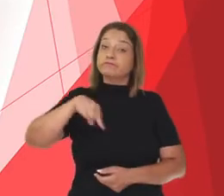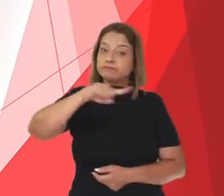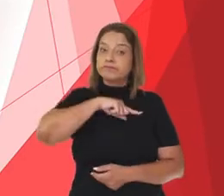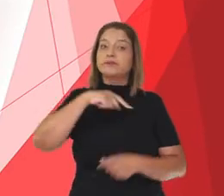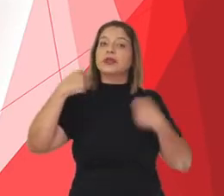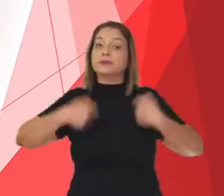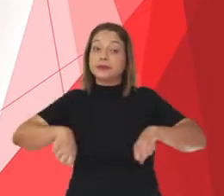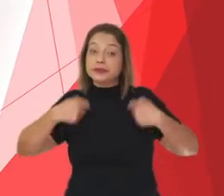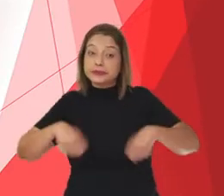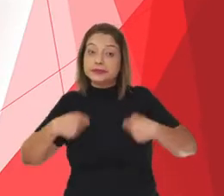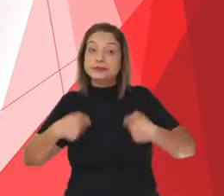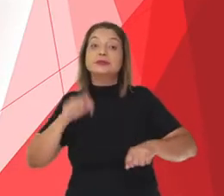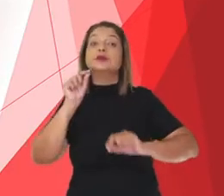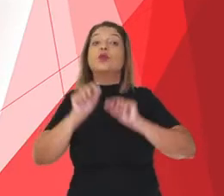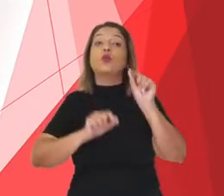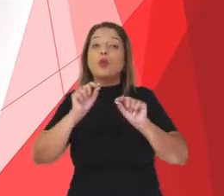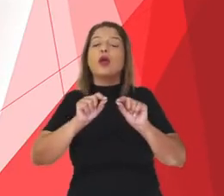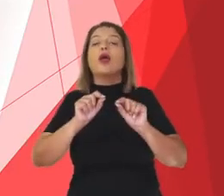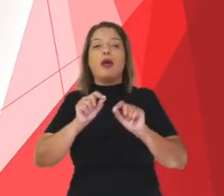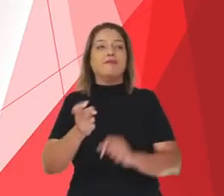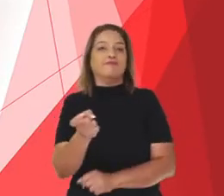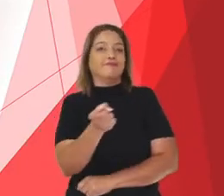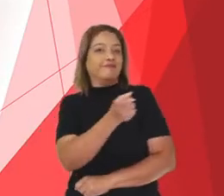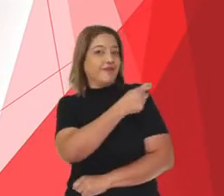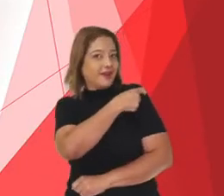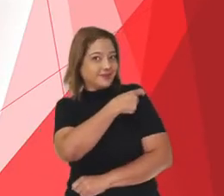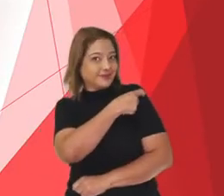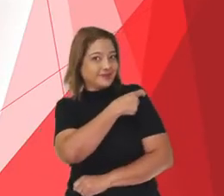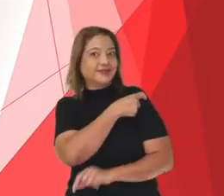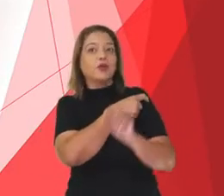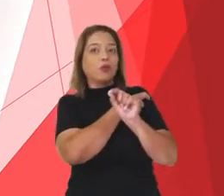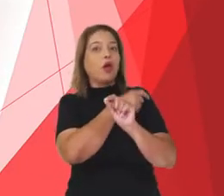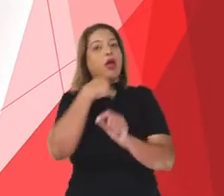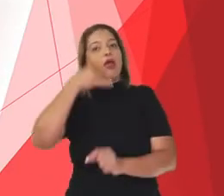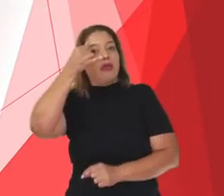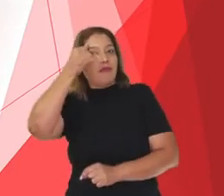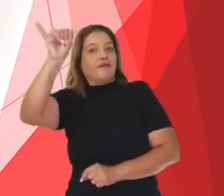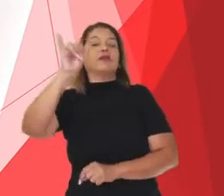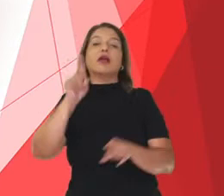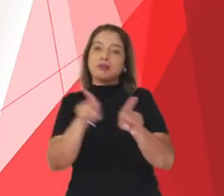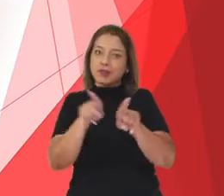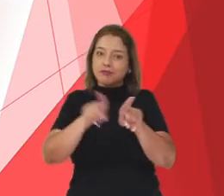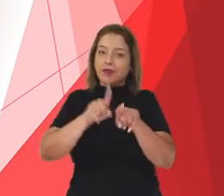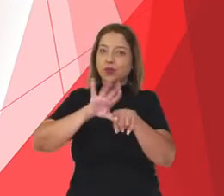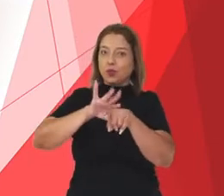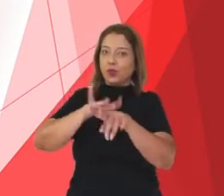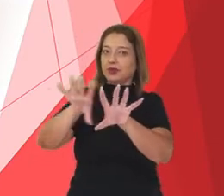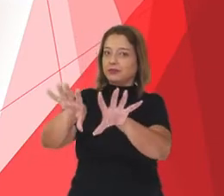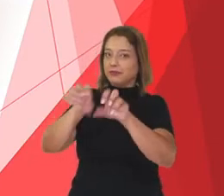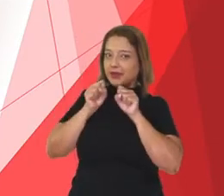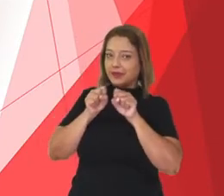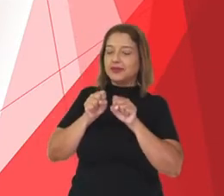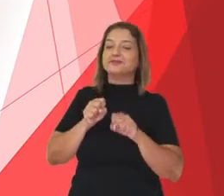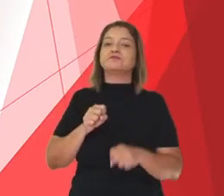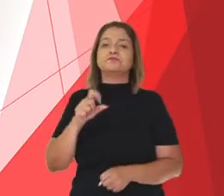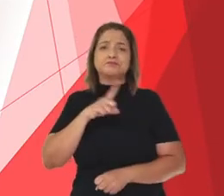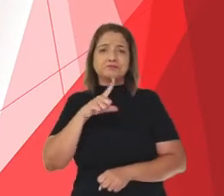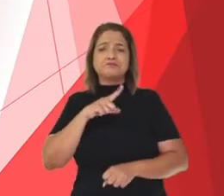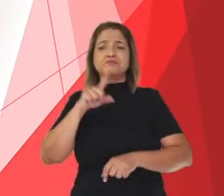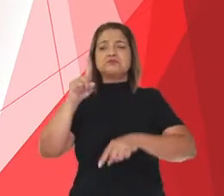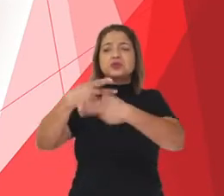gente toma a vacina para não ficarmos doentes. Esses organismos